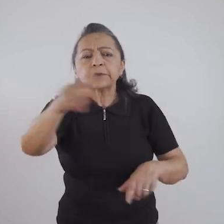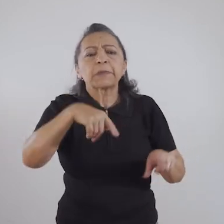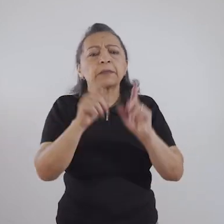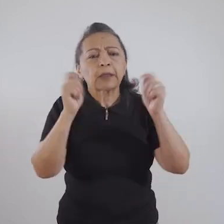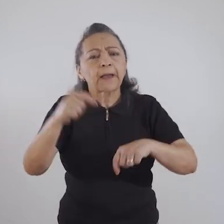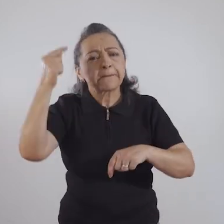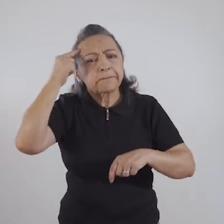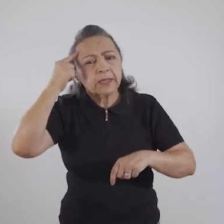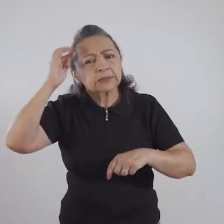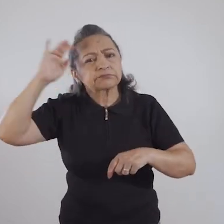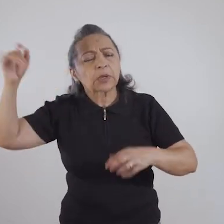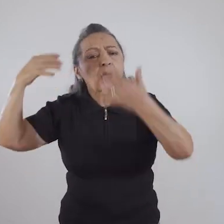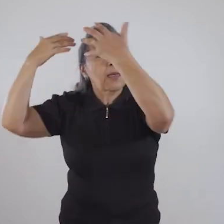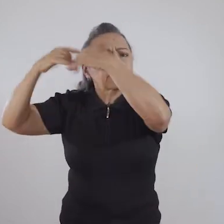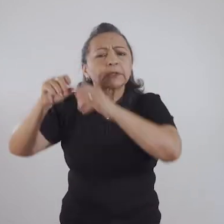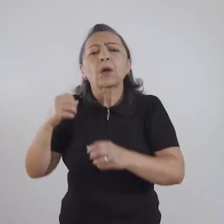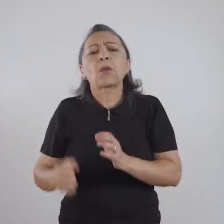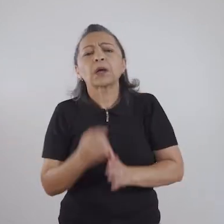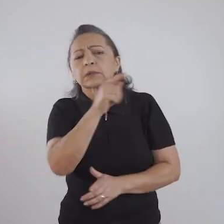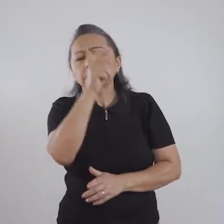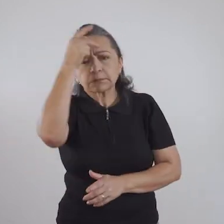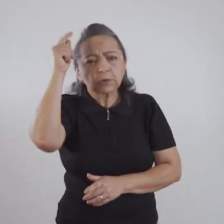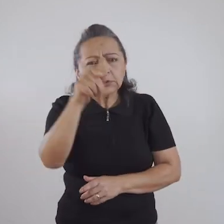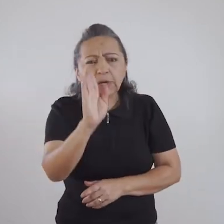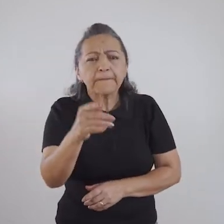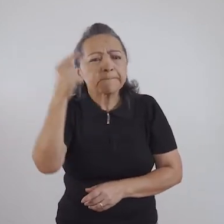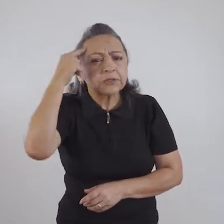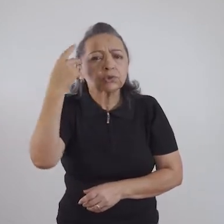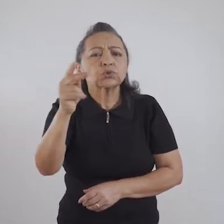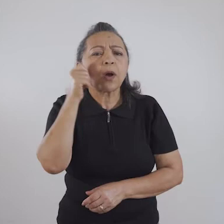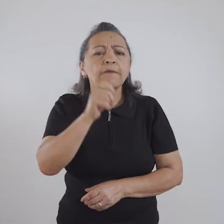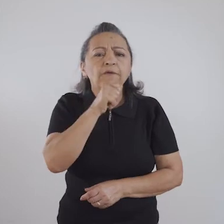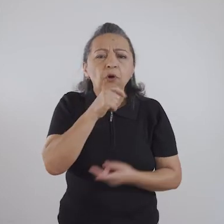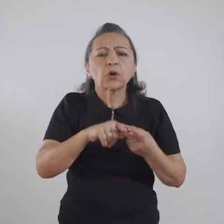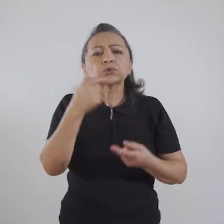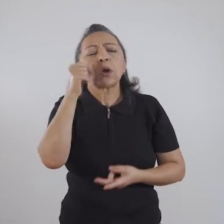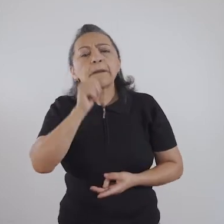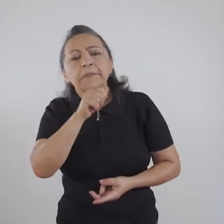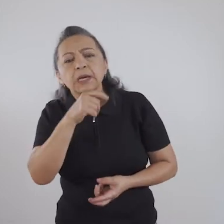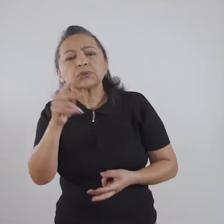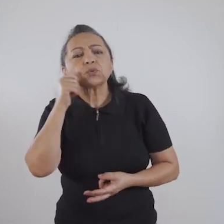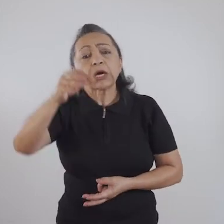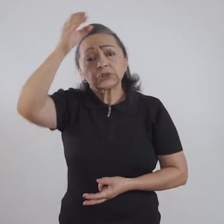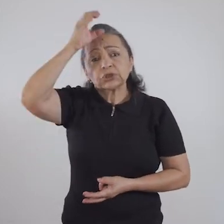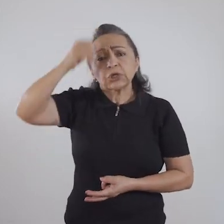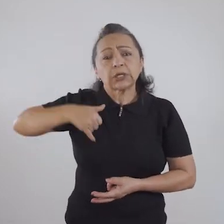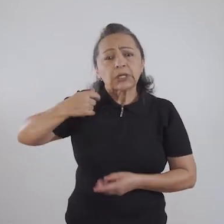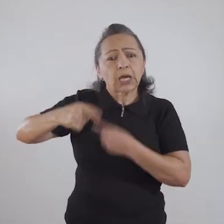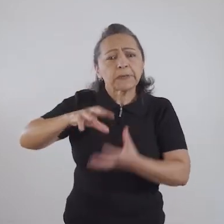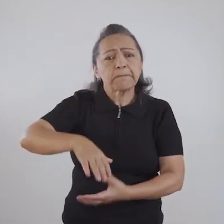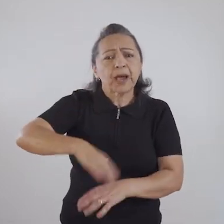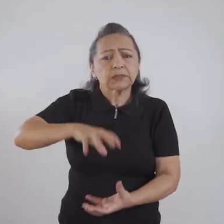pensem e reflitam vocês mesmo, quantos de vocês já pensaram na avó, na mãe, na tia